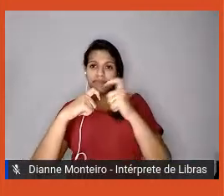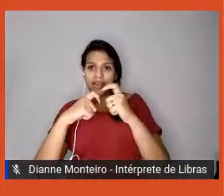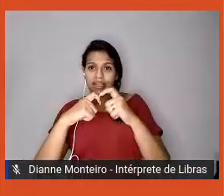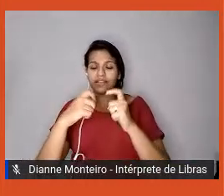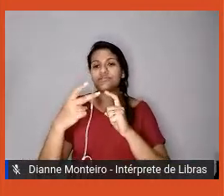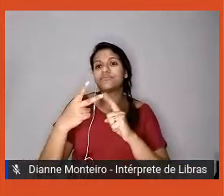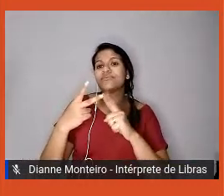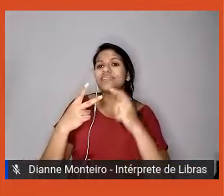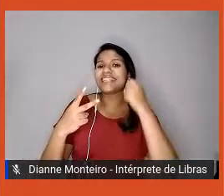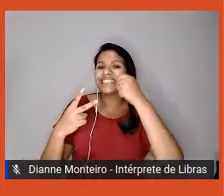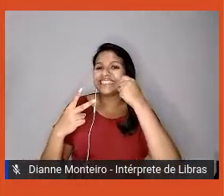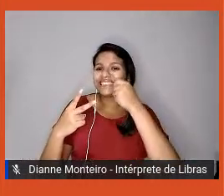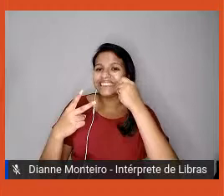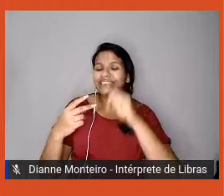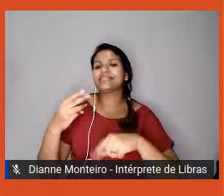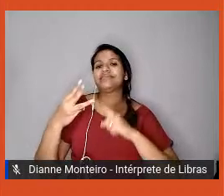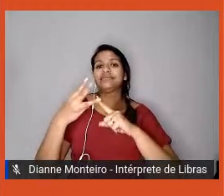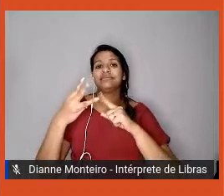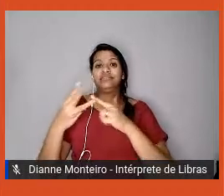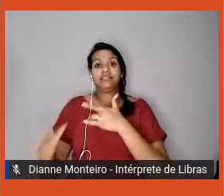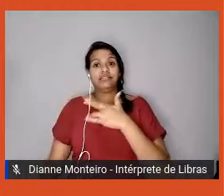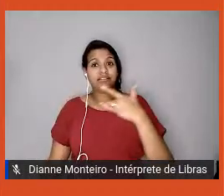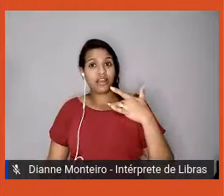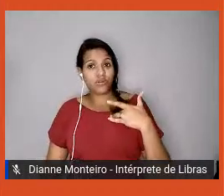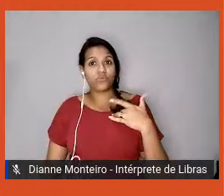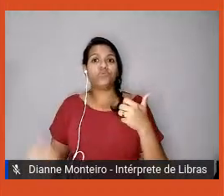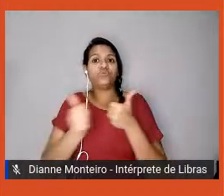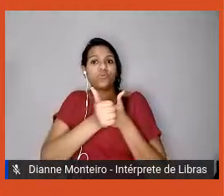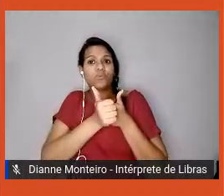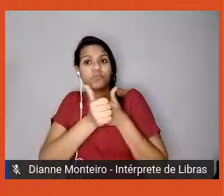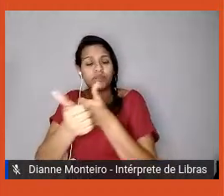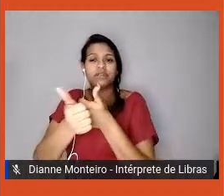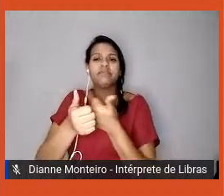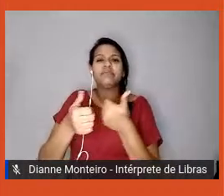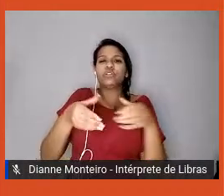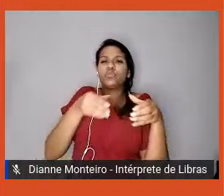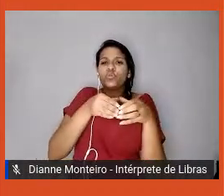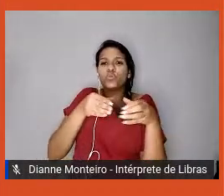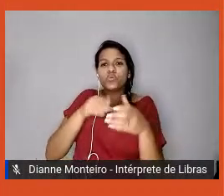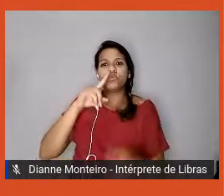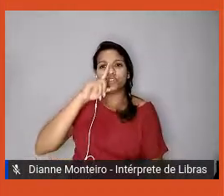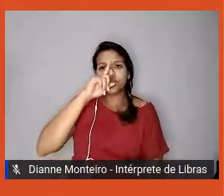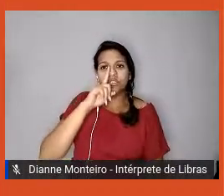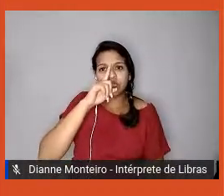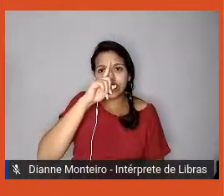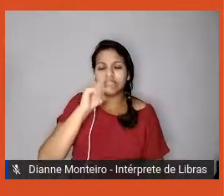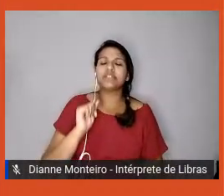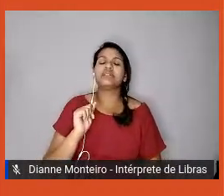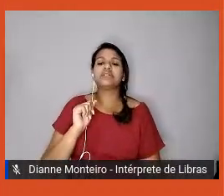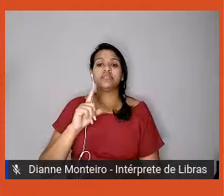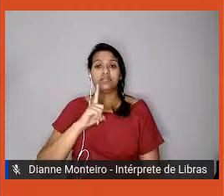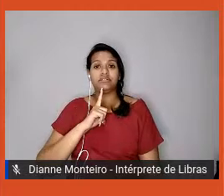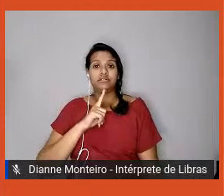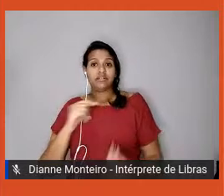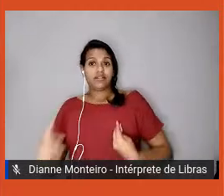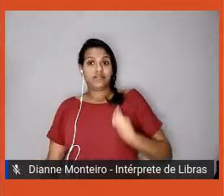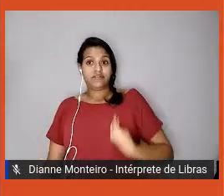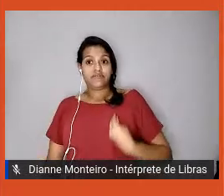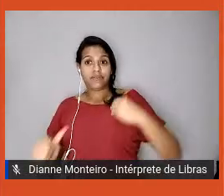acompanhamento dos funcionários que estão em grupos de risco, nós estimulamos mudanças no estilo de vida.